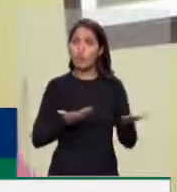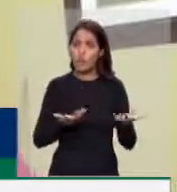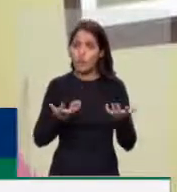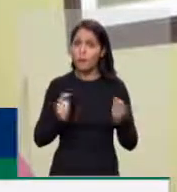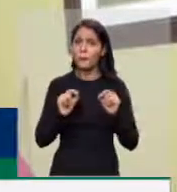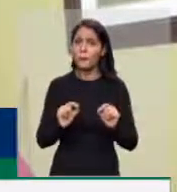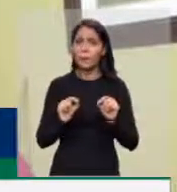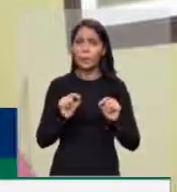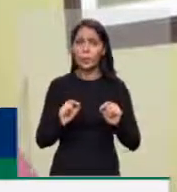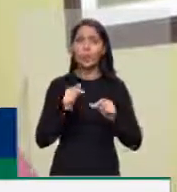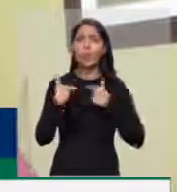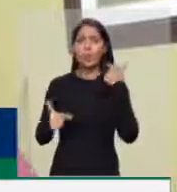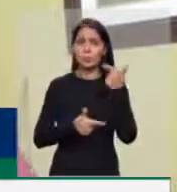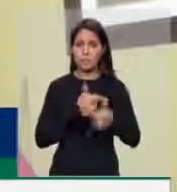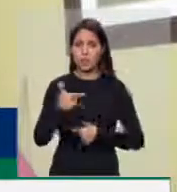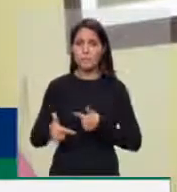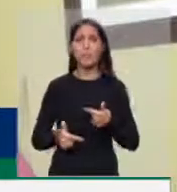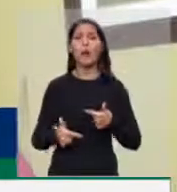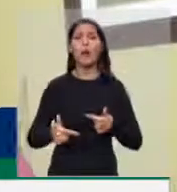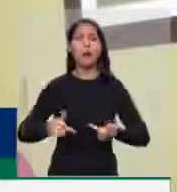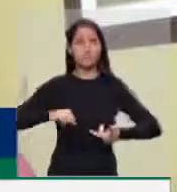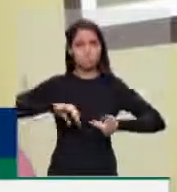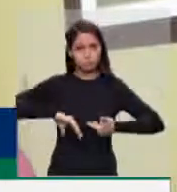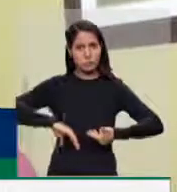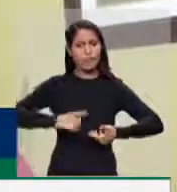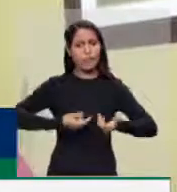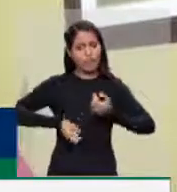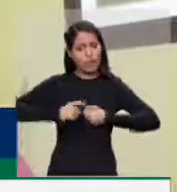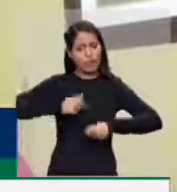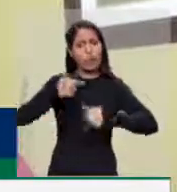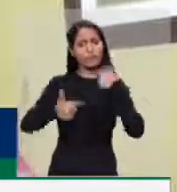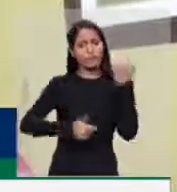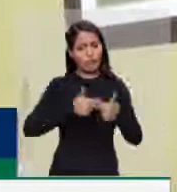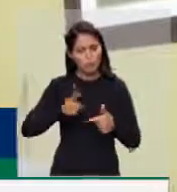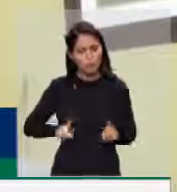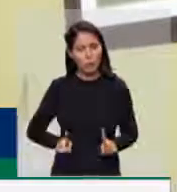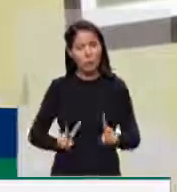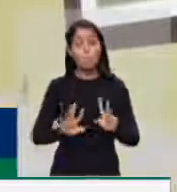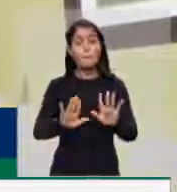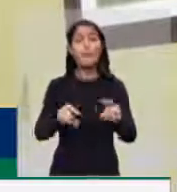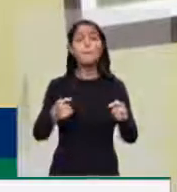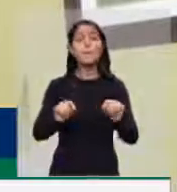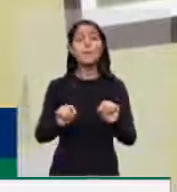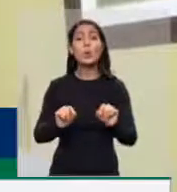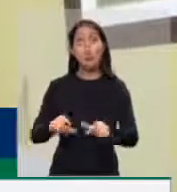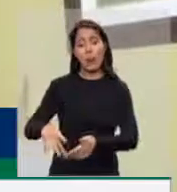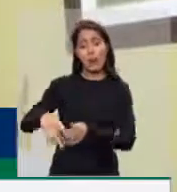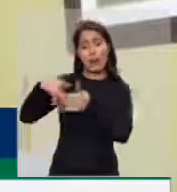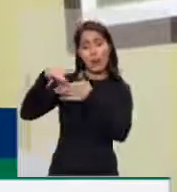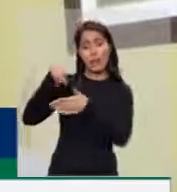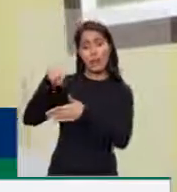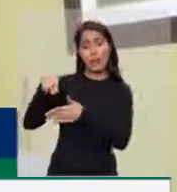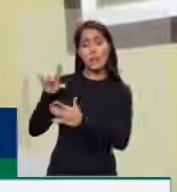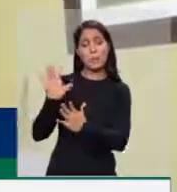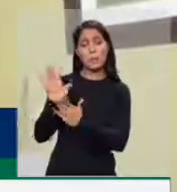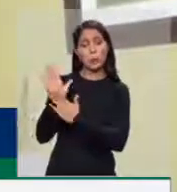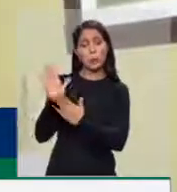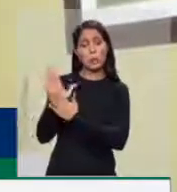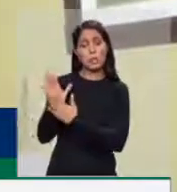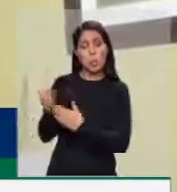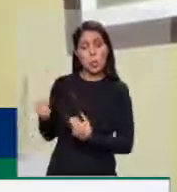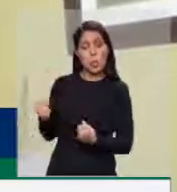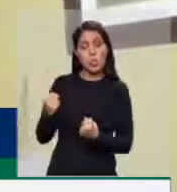legislativo ele possa ser feito com os líderes definindo uma pauta que seja uma pauta de proteção, de